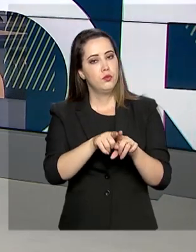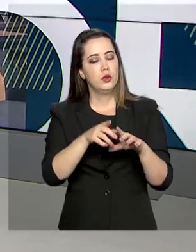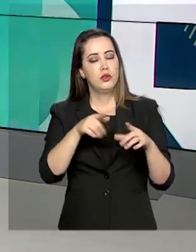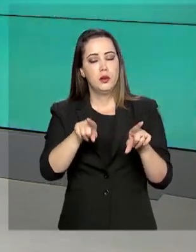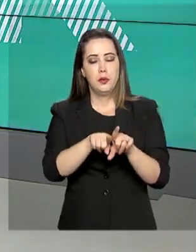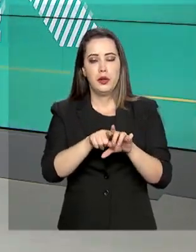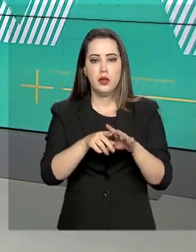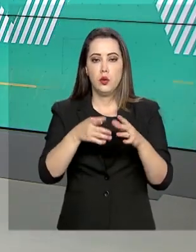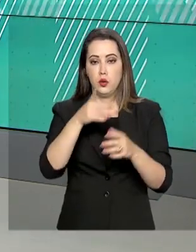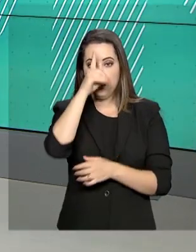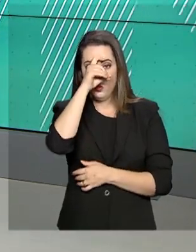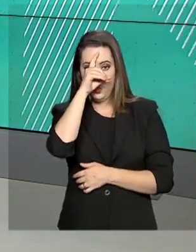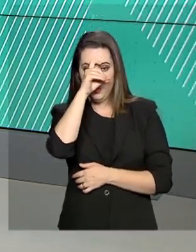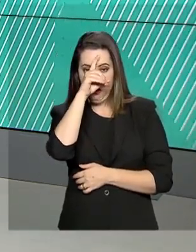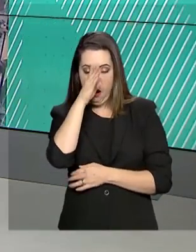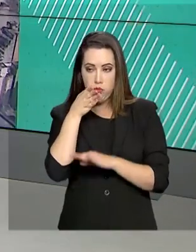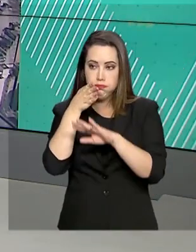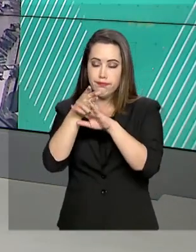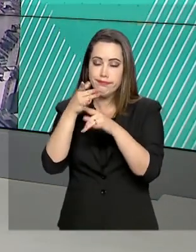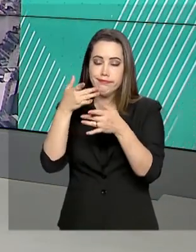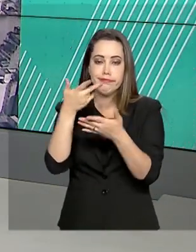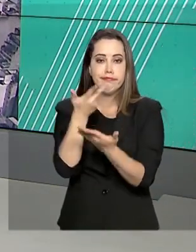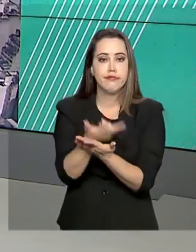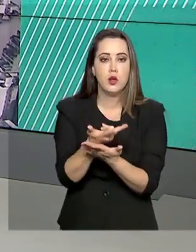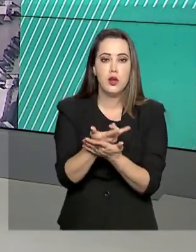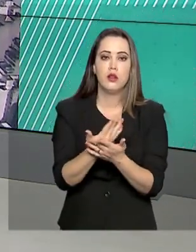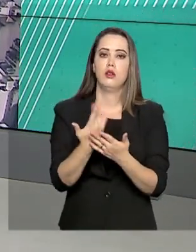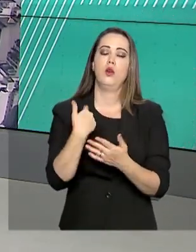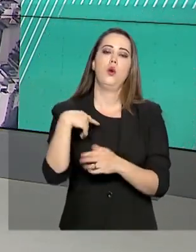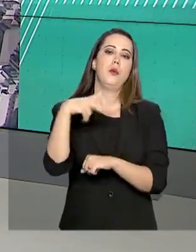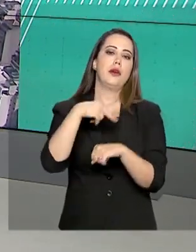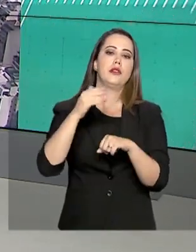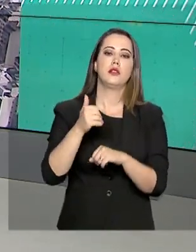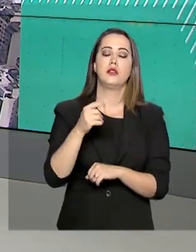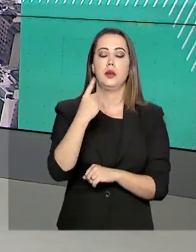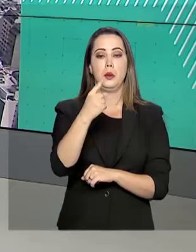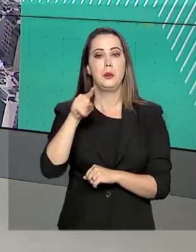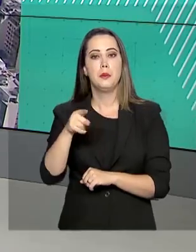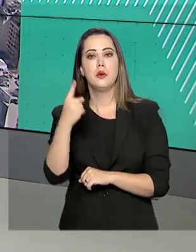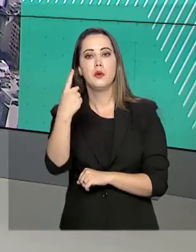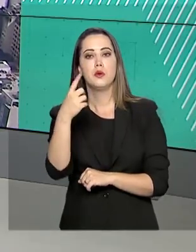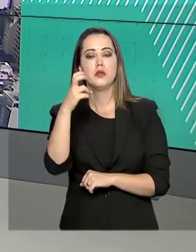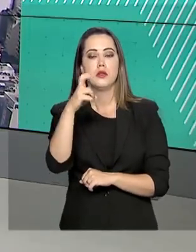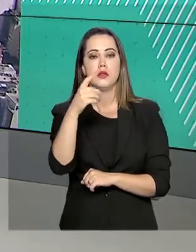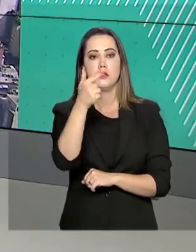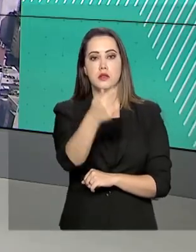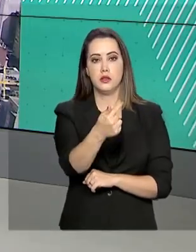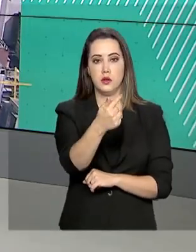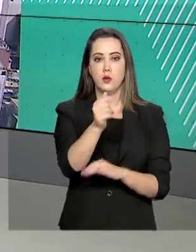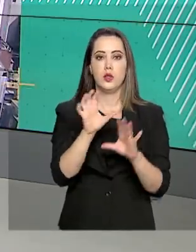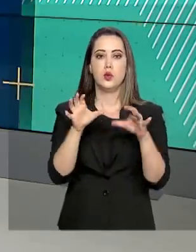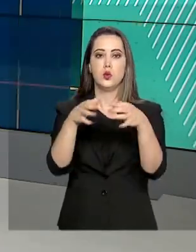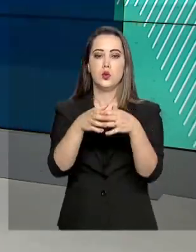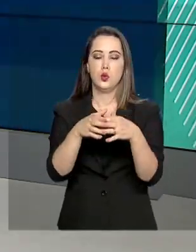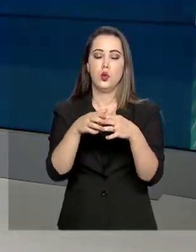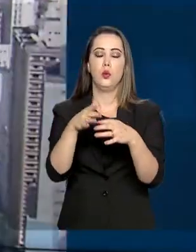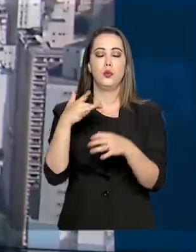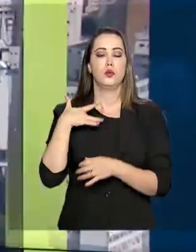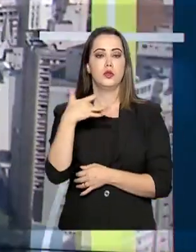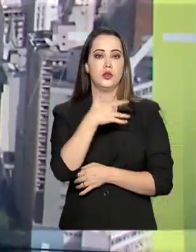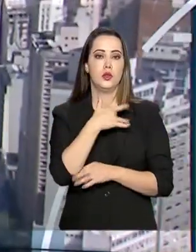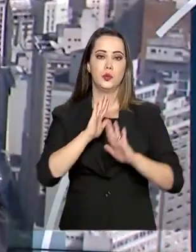internação de usuários no SUS. Com isso, o país passa a contar com 1.157 equipes de saúde domiciliar.